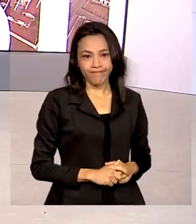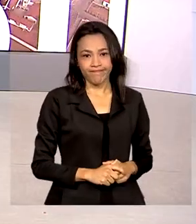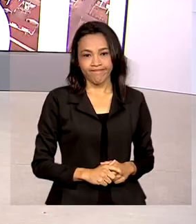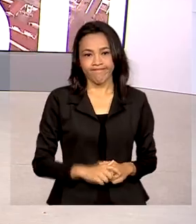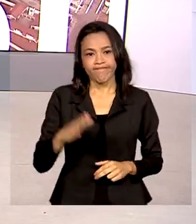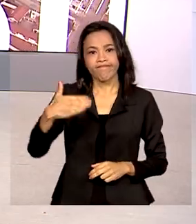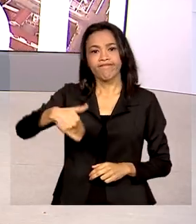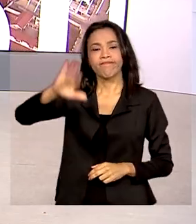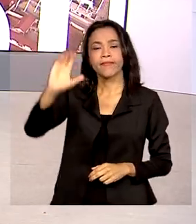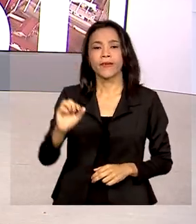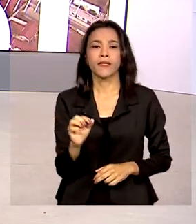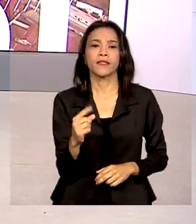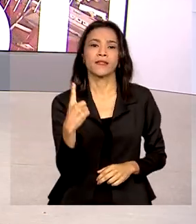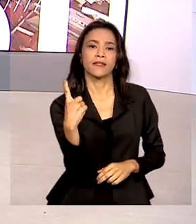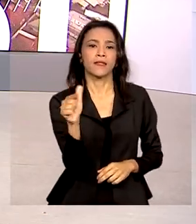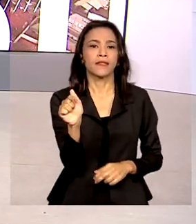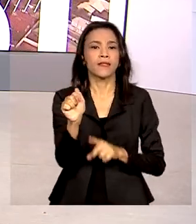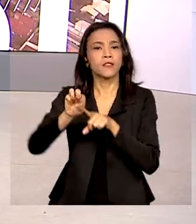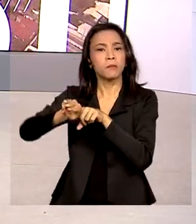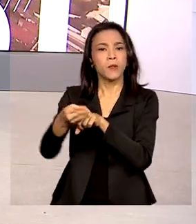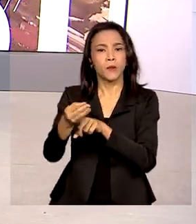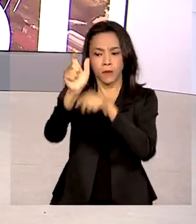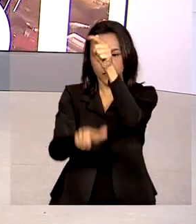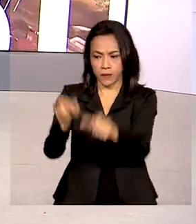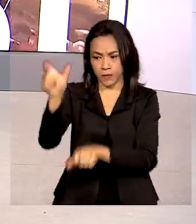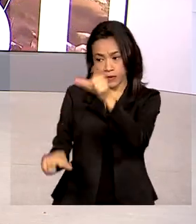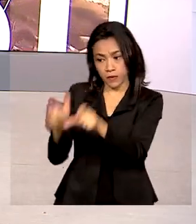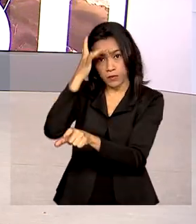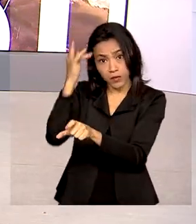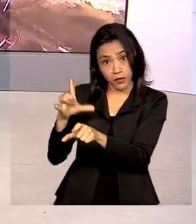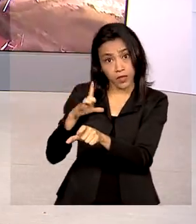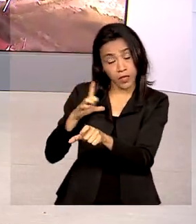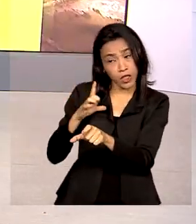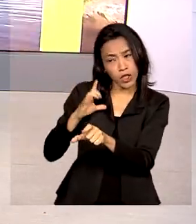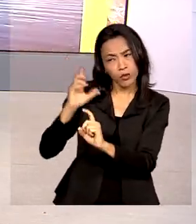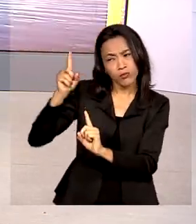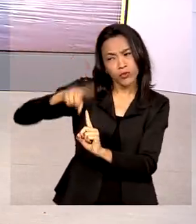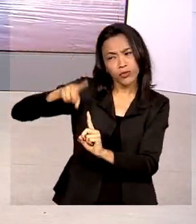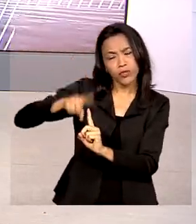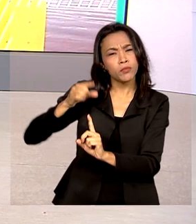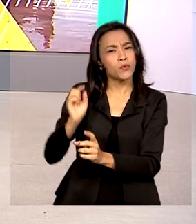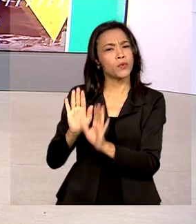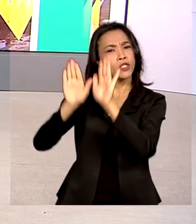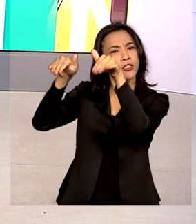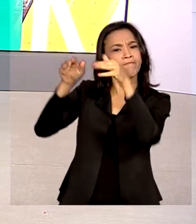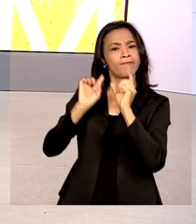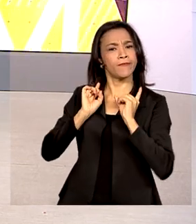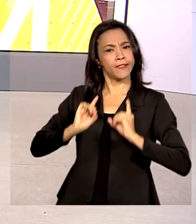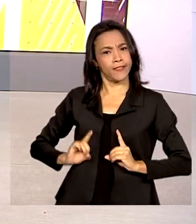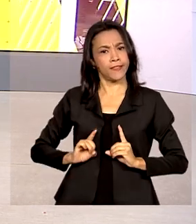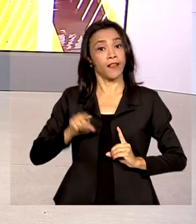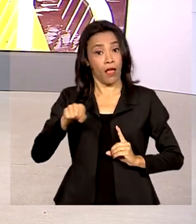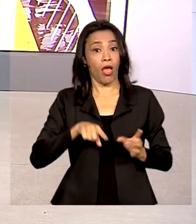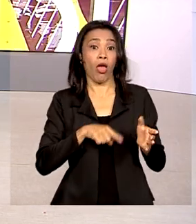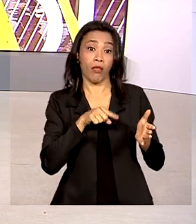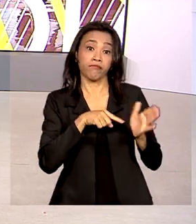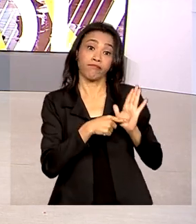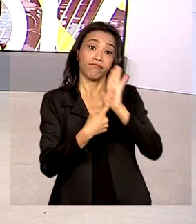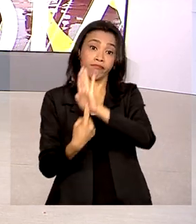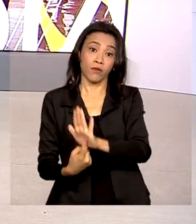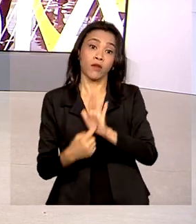Mais de 17 milhões de brasileiros têm algum tipo de deficiência, segundo o IBGE. No Dia